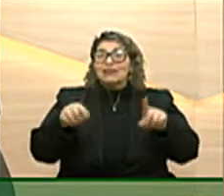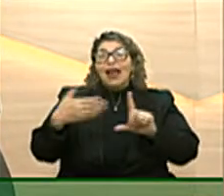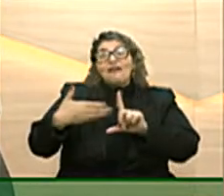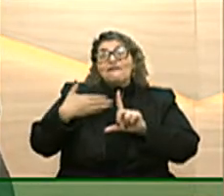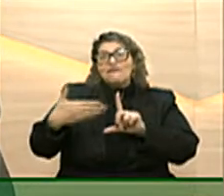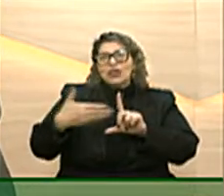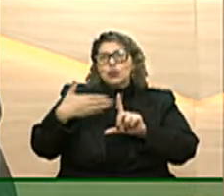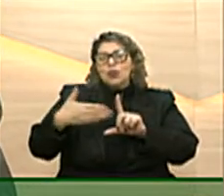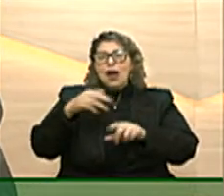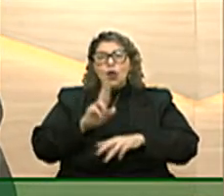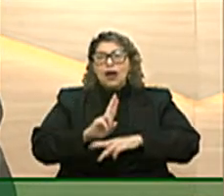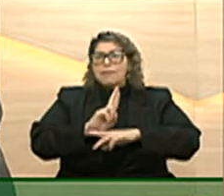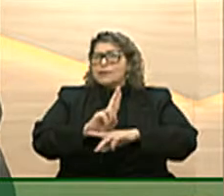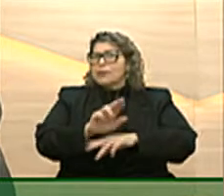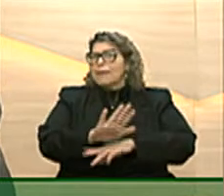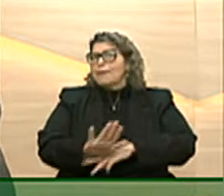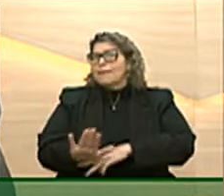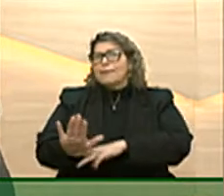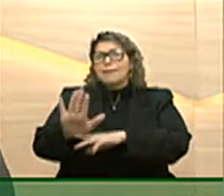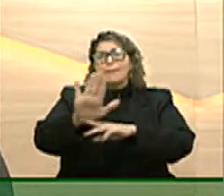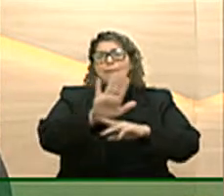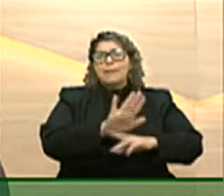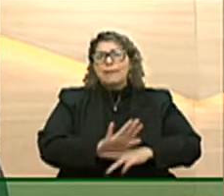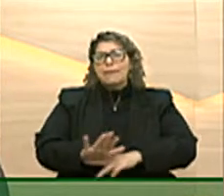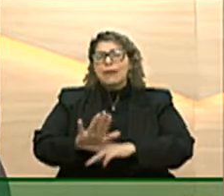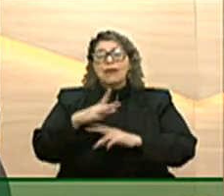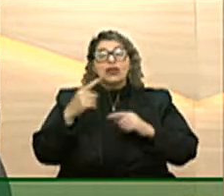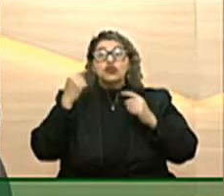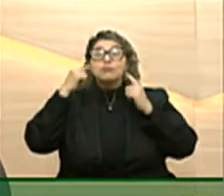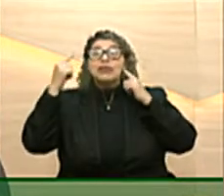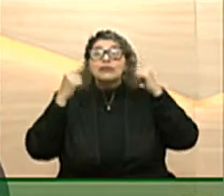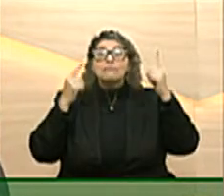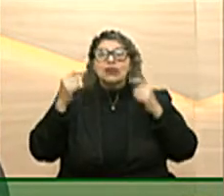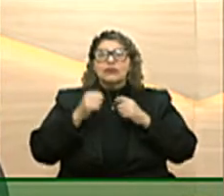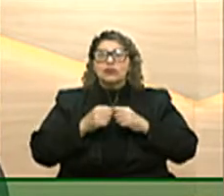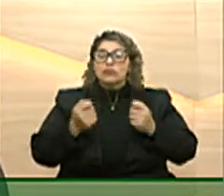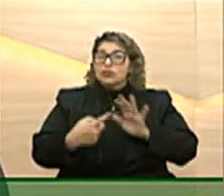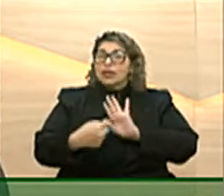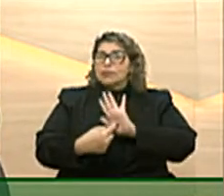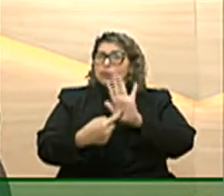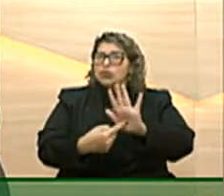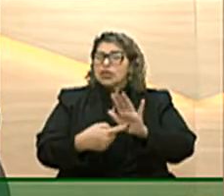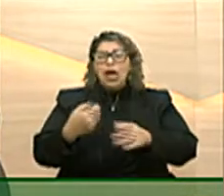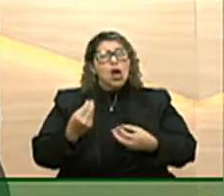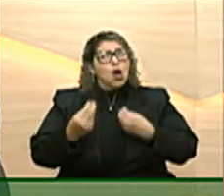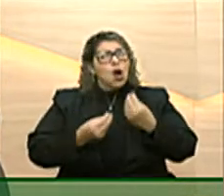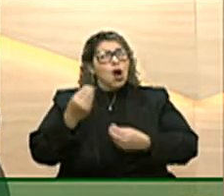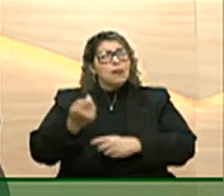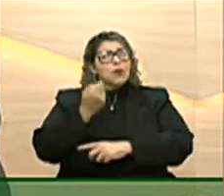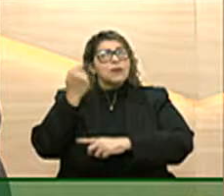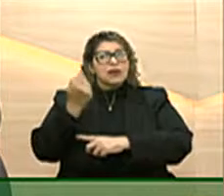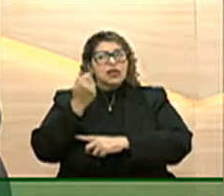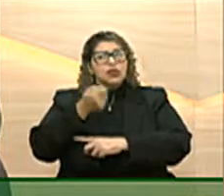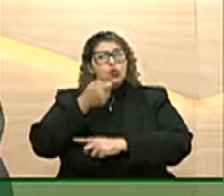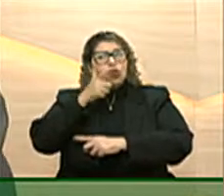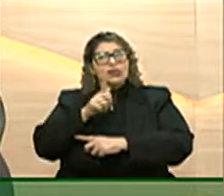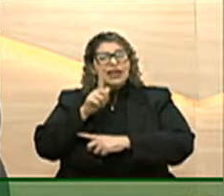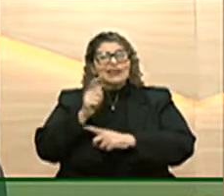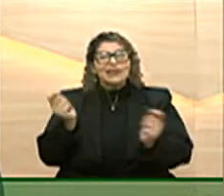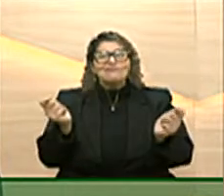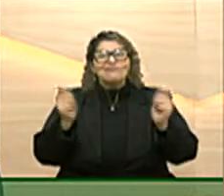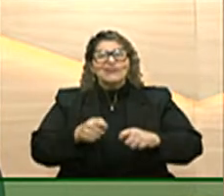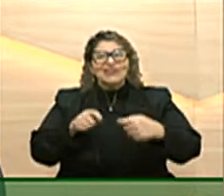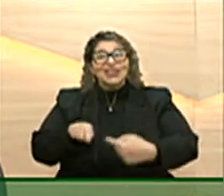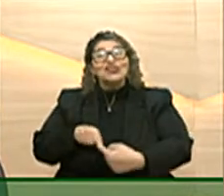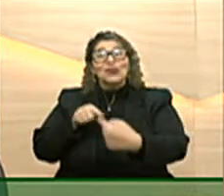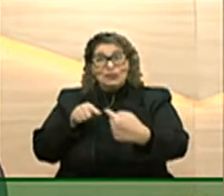representantes de diversas linhas de pensamento nós queremos mostrar como o Rio Grande é capaz de ser eficiente e